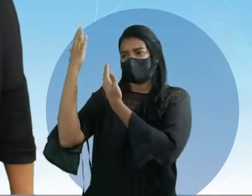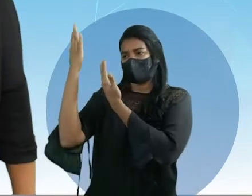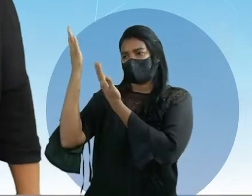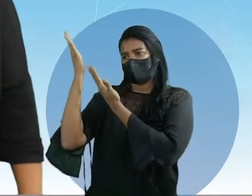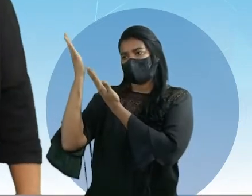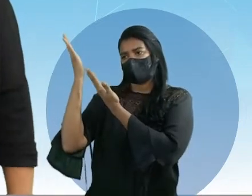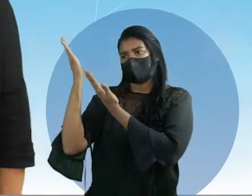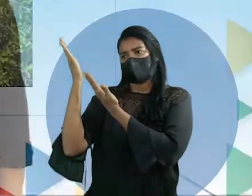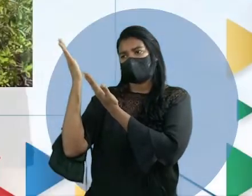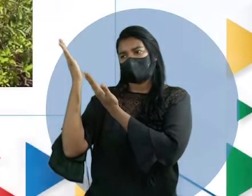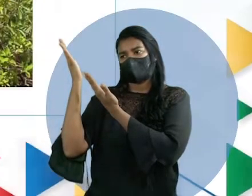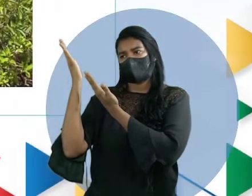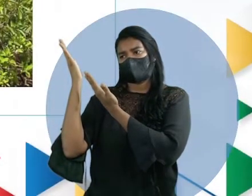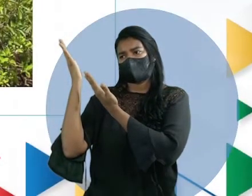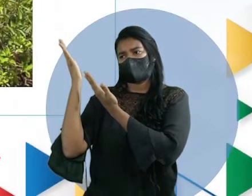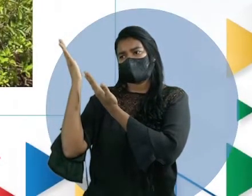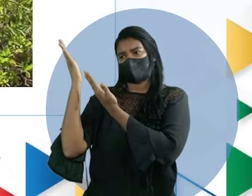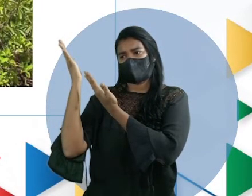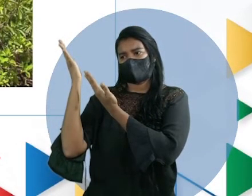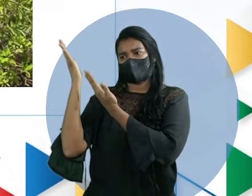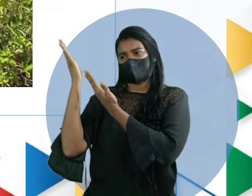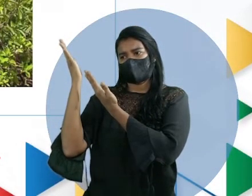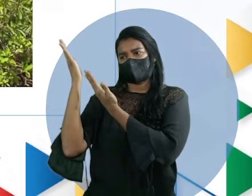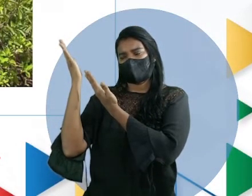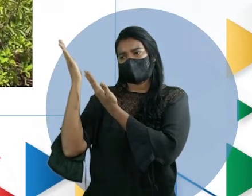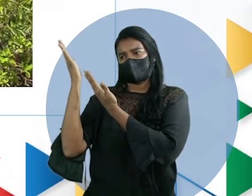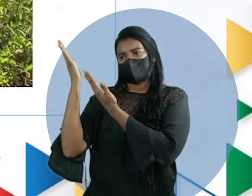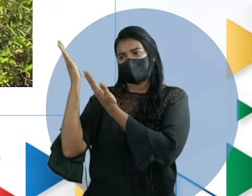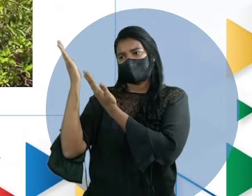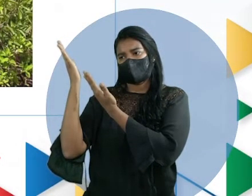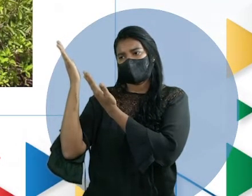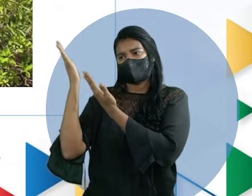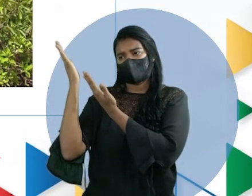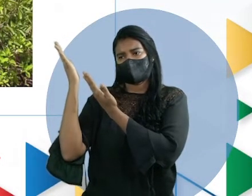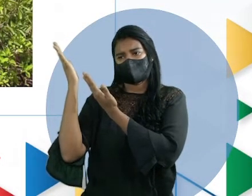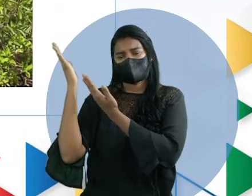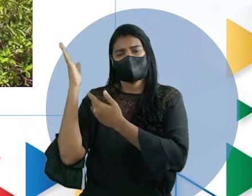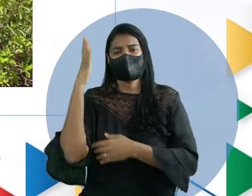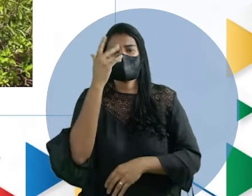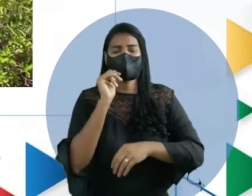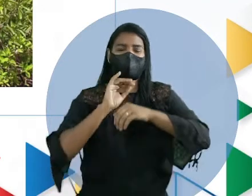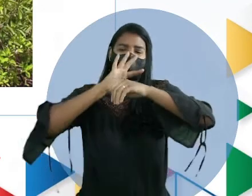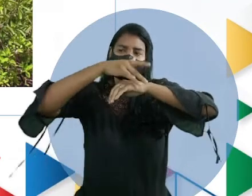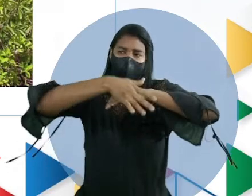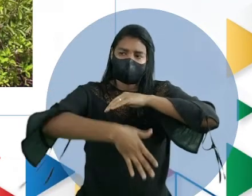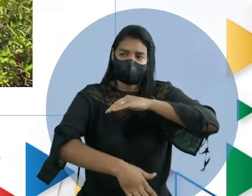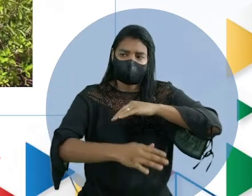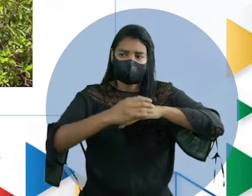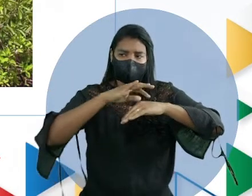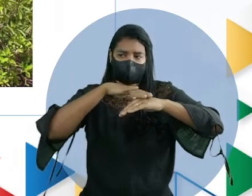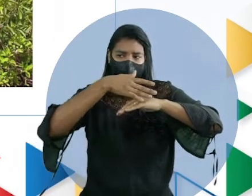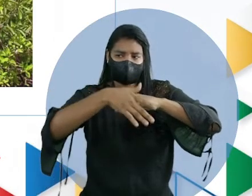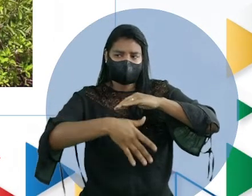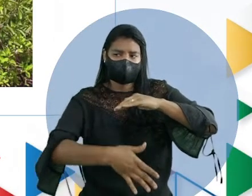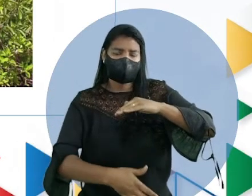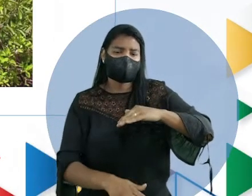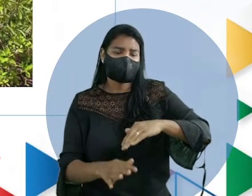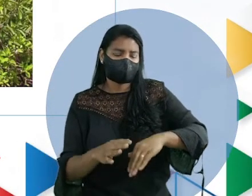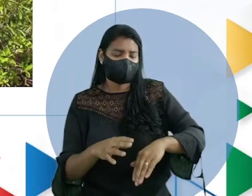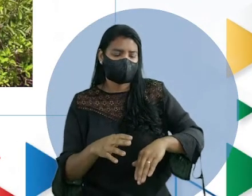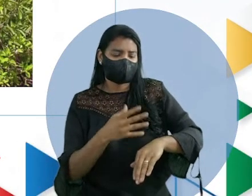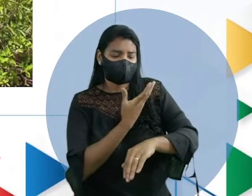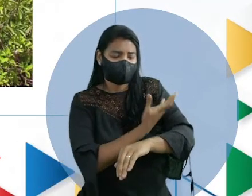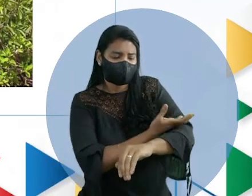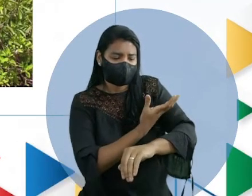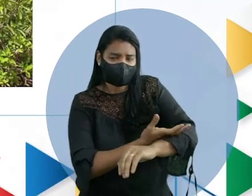aí, gente, pedacinho da Mata Atlântica. Outra cachoeira belíssima aí no meio desse verde, desse